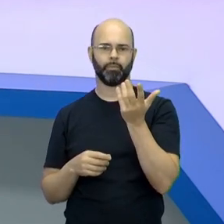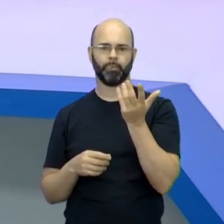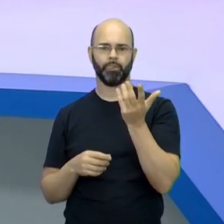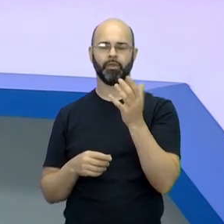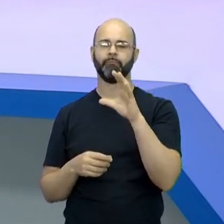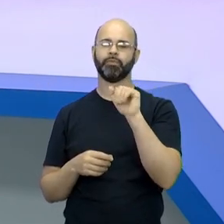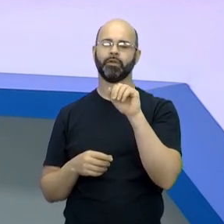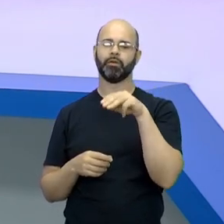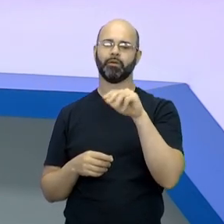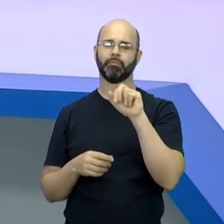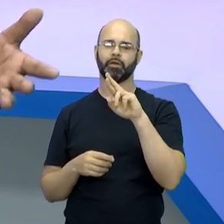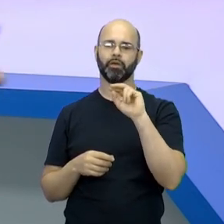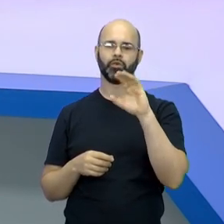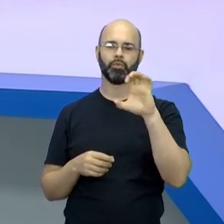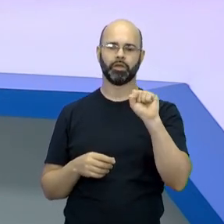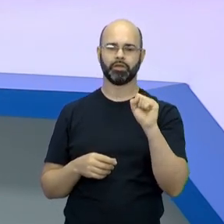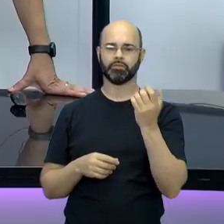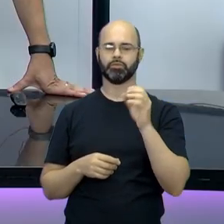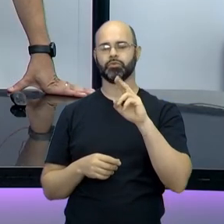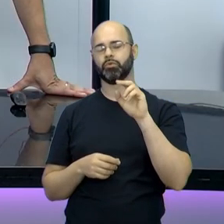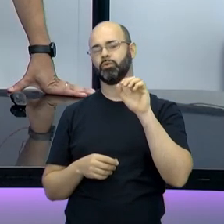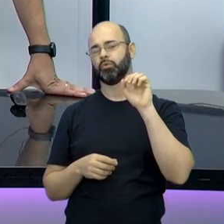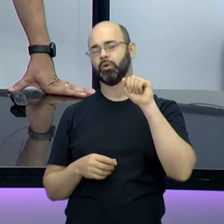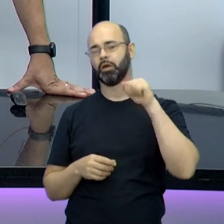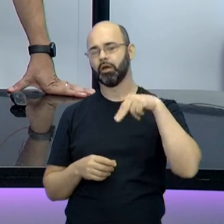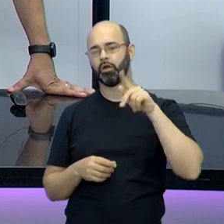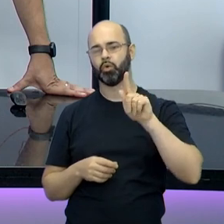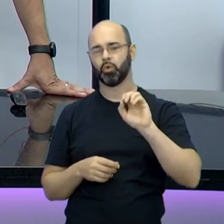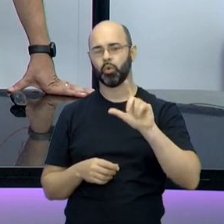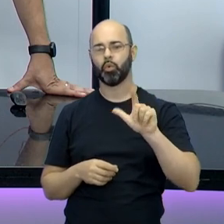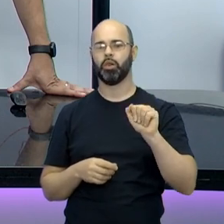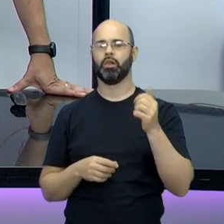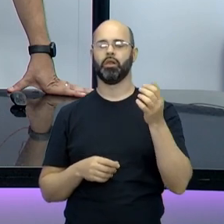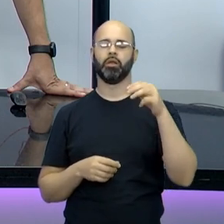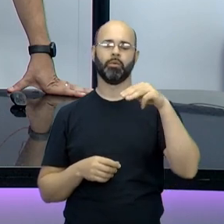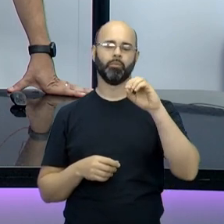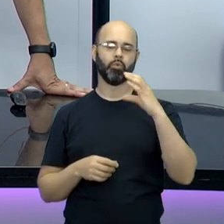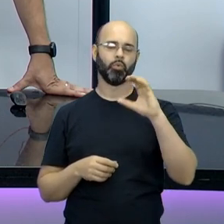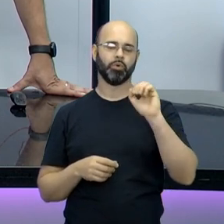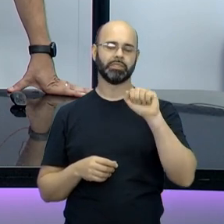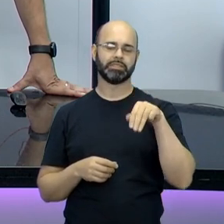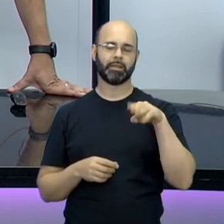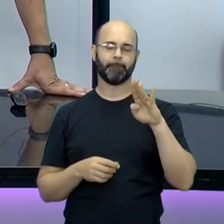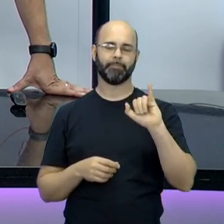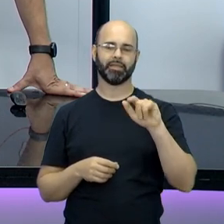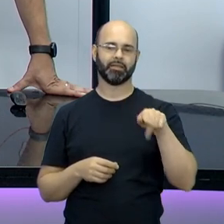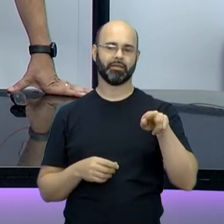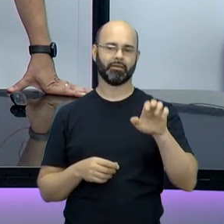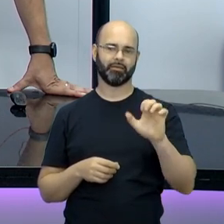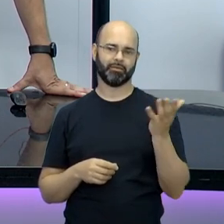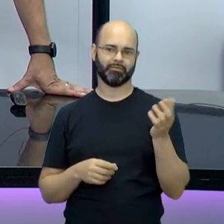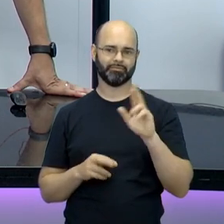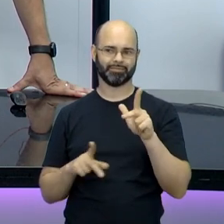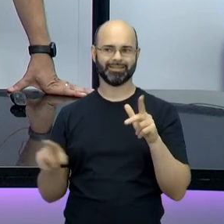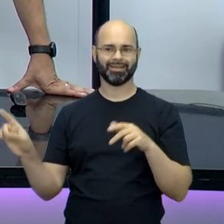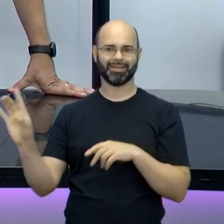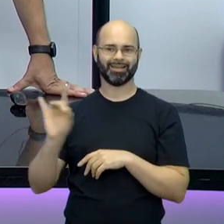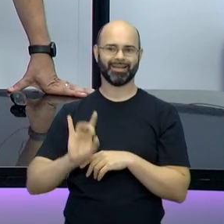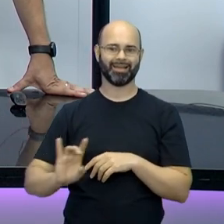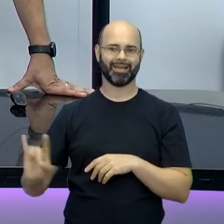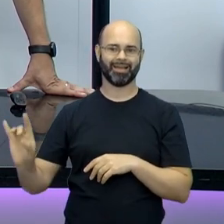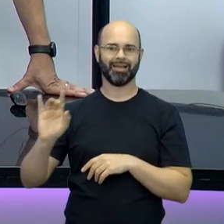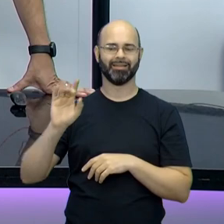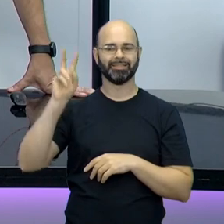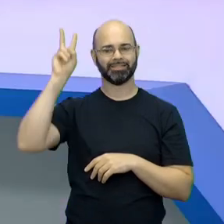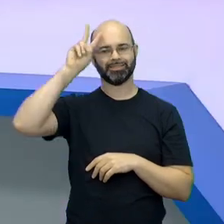Camarões, como está Angola, como está Moçambique. Então, olha como tem diferença aí. Então cada um vai ter sua história, cada um vai ter